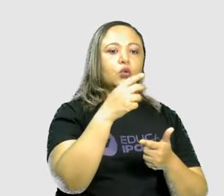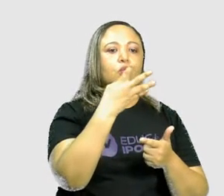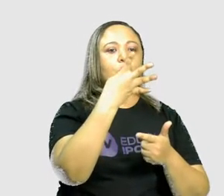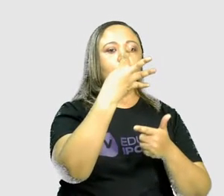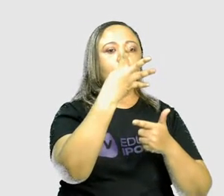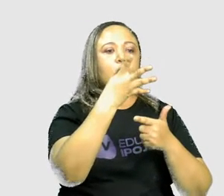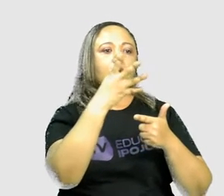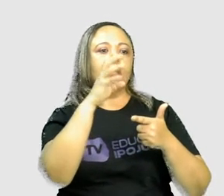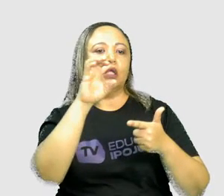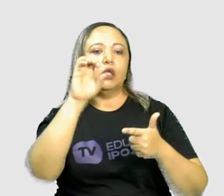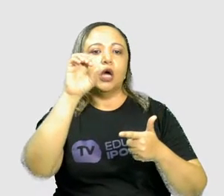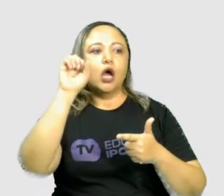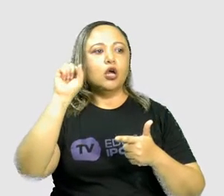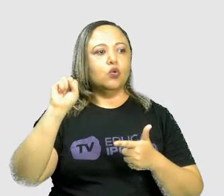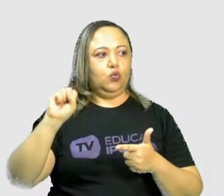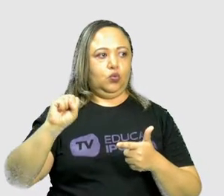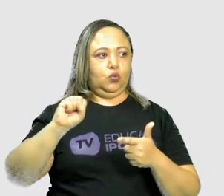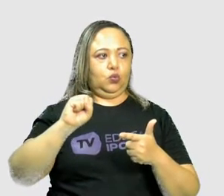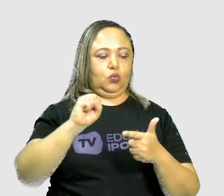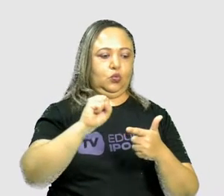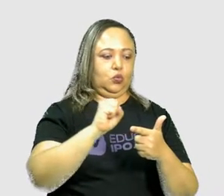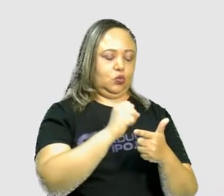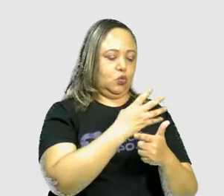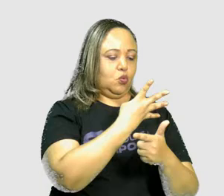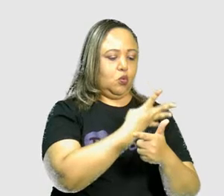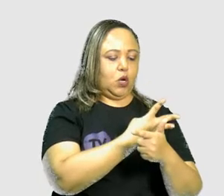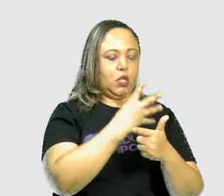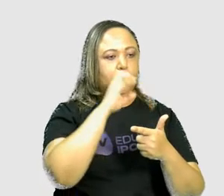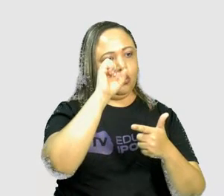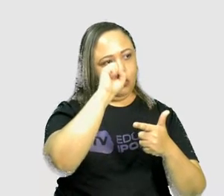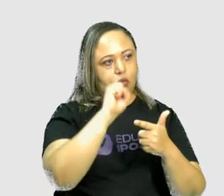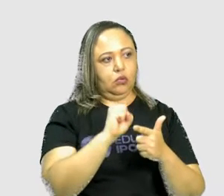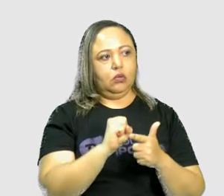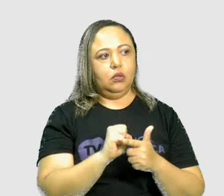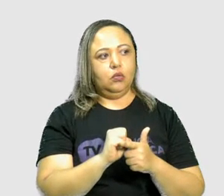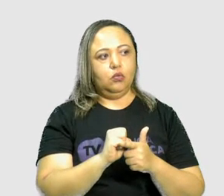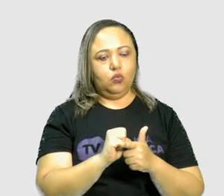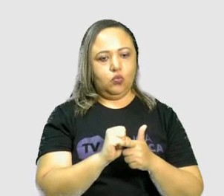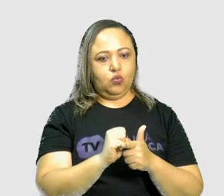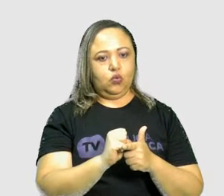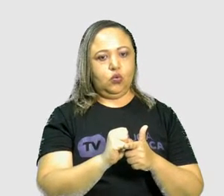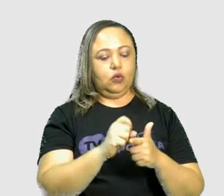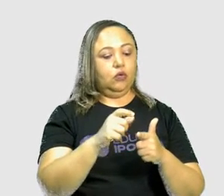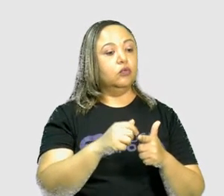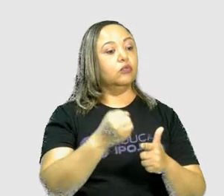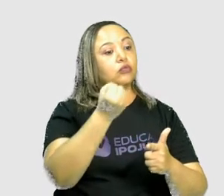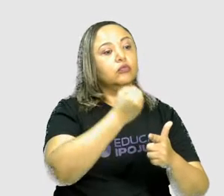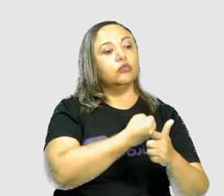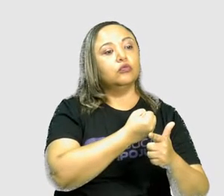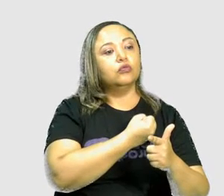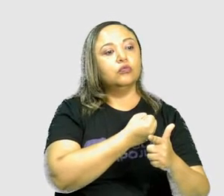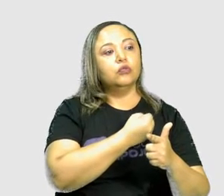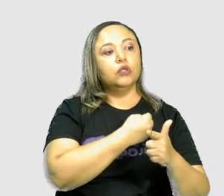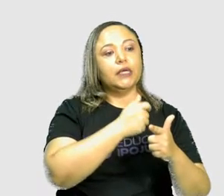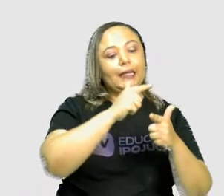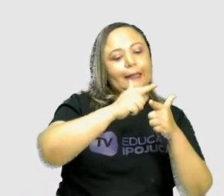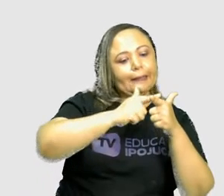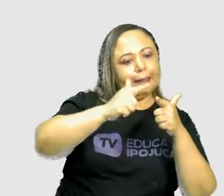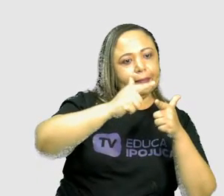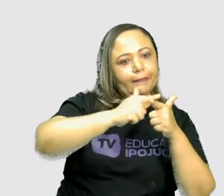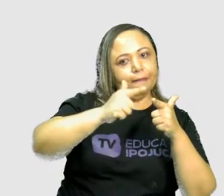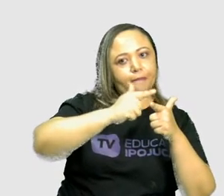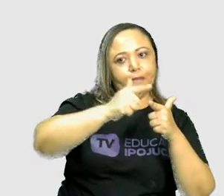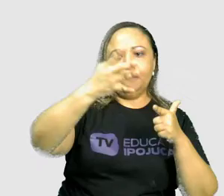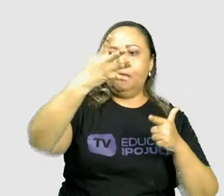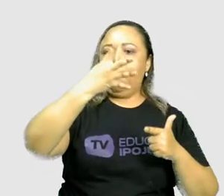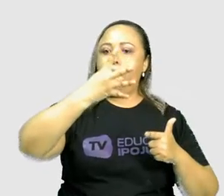48. O é que eu percebo, então? Que os valores que dividem o número 48,